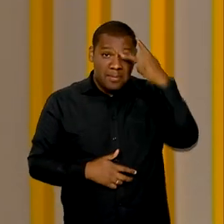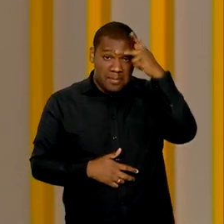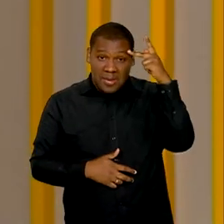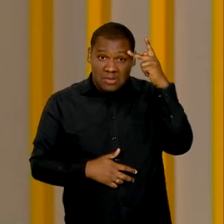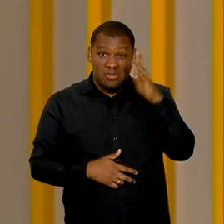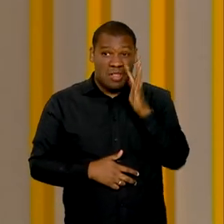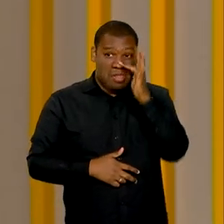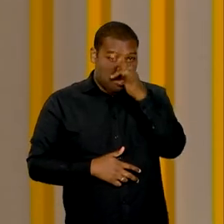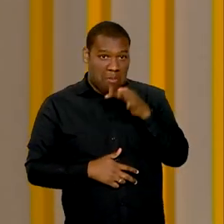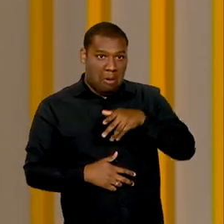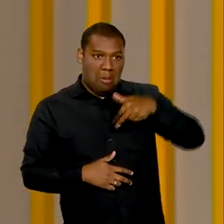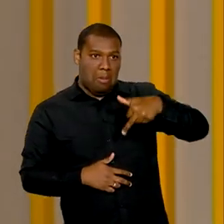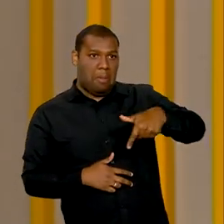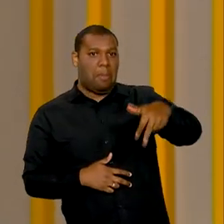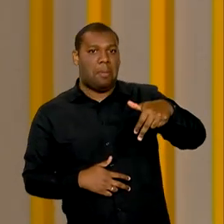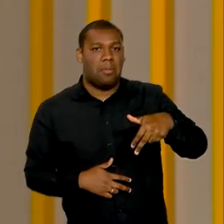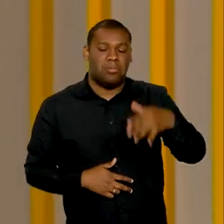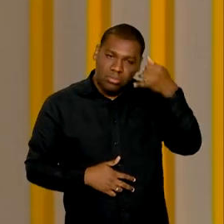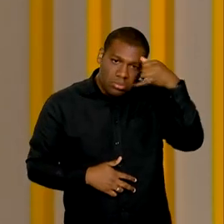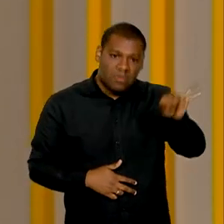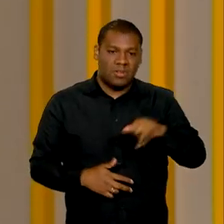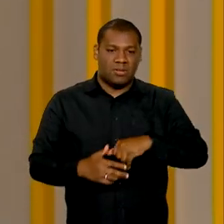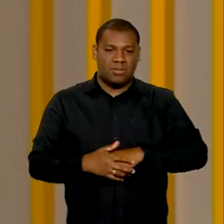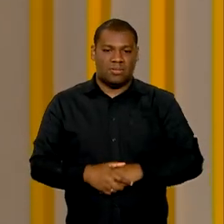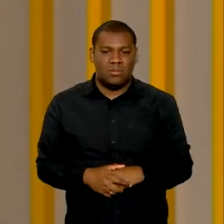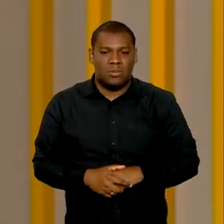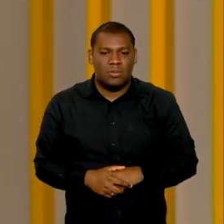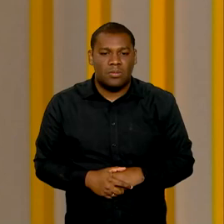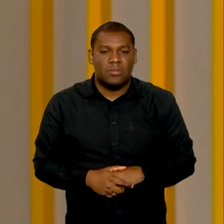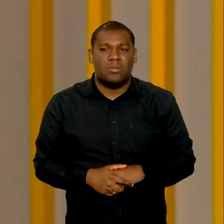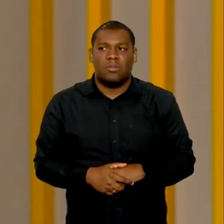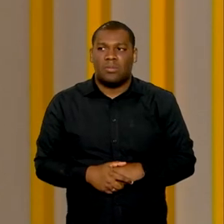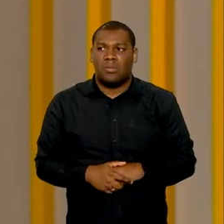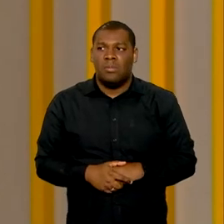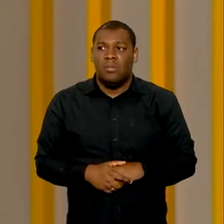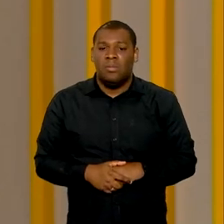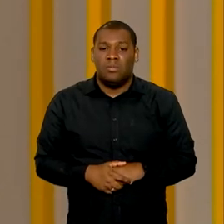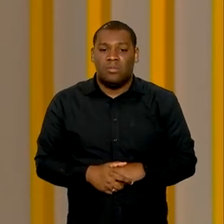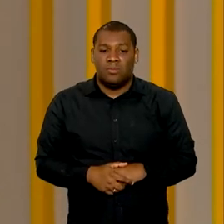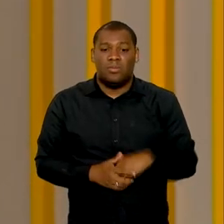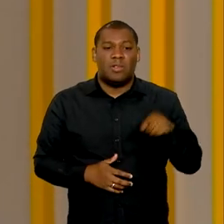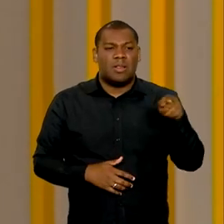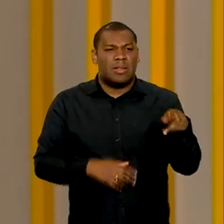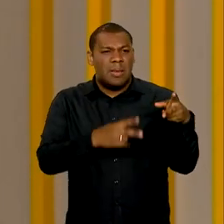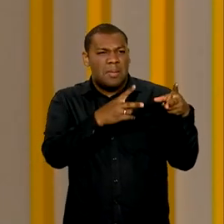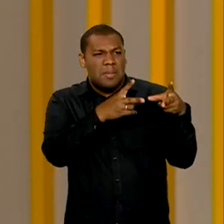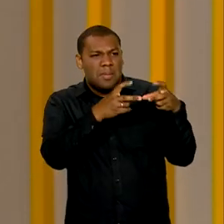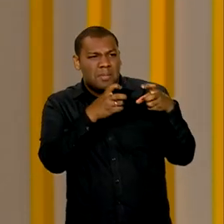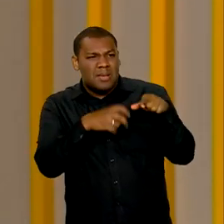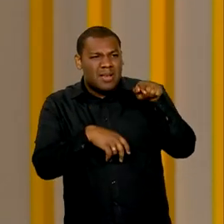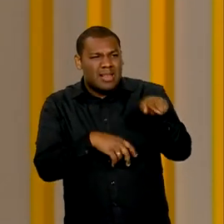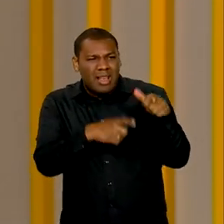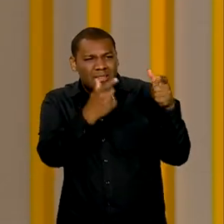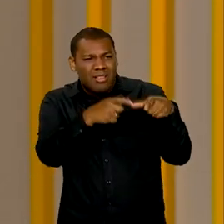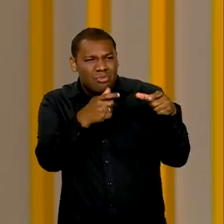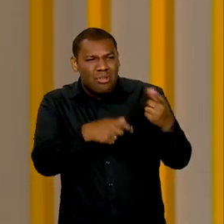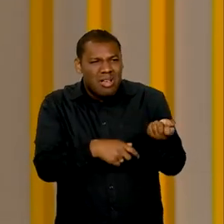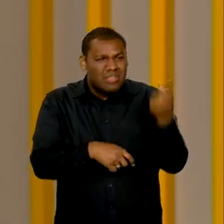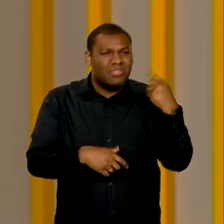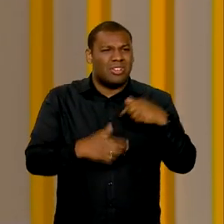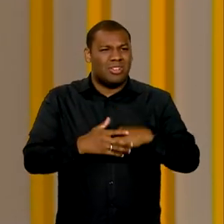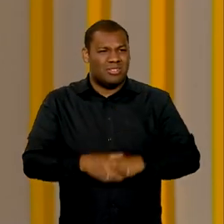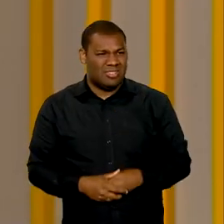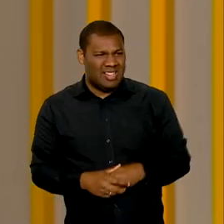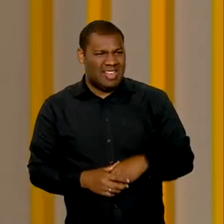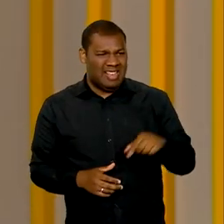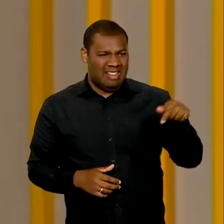de deslizamento, também estar muito atento àquelas encostas, quando sentiu uma movimentação um pouco mais estranha, na sua casa, uma